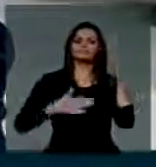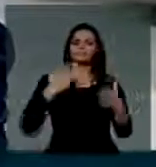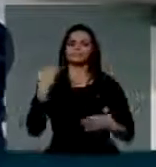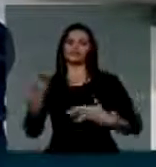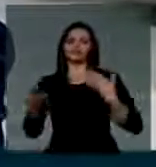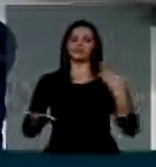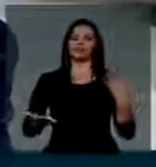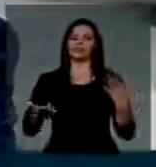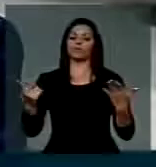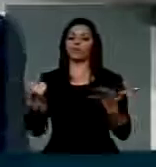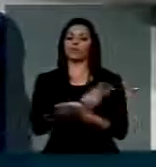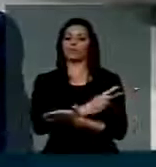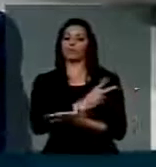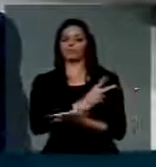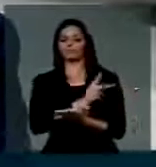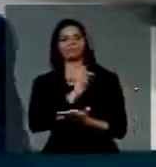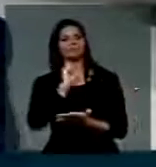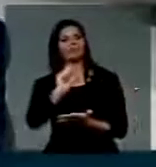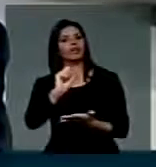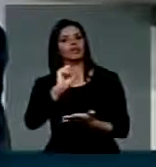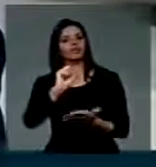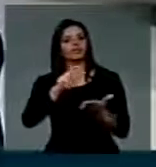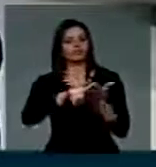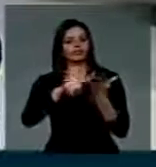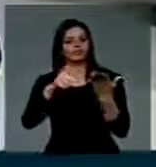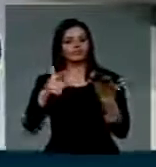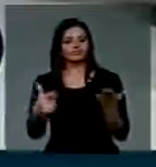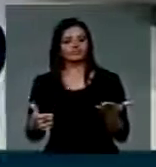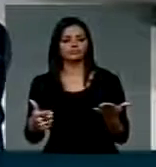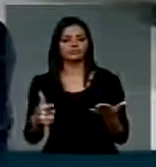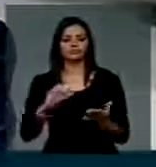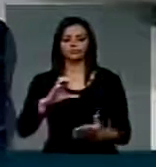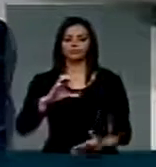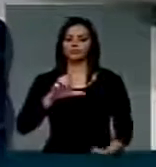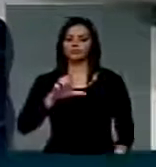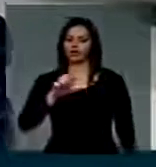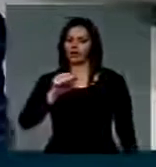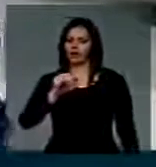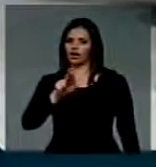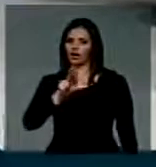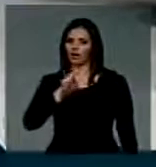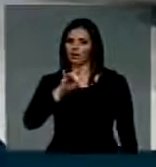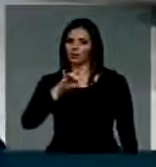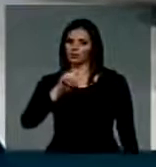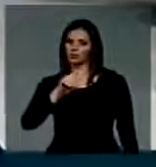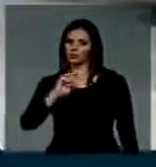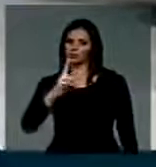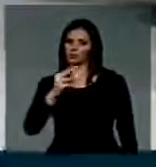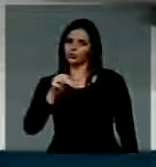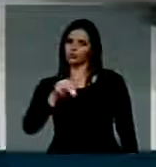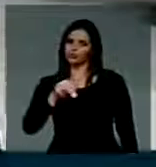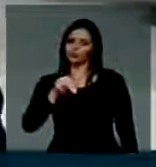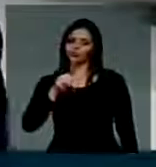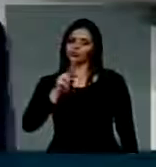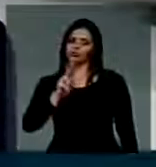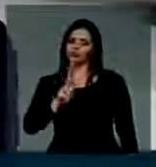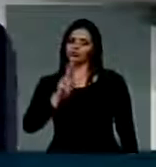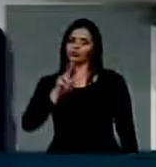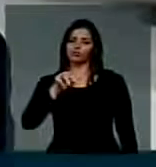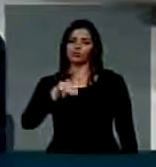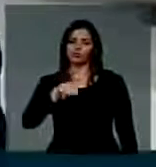uma matéria no Cláudio Humberto, até que eu gosto da matéria do Cláudio Humberto.